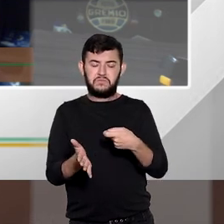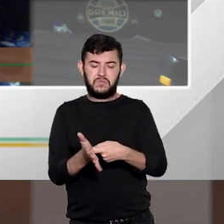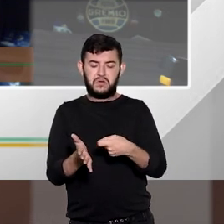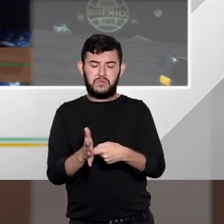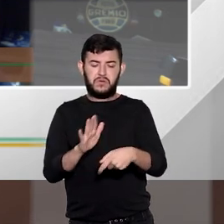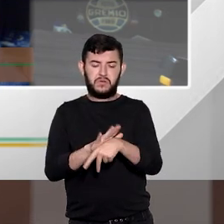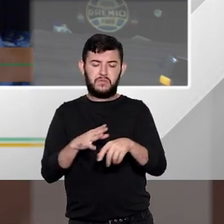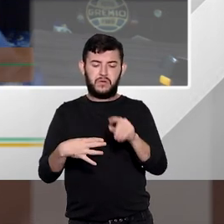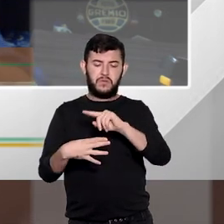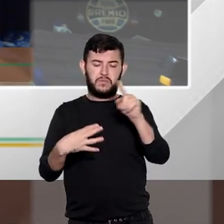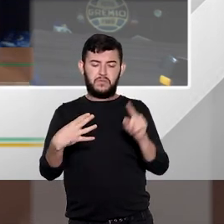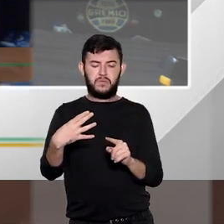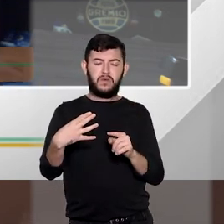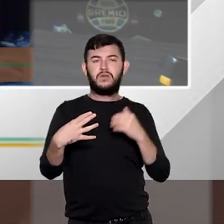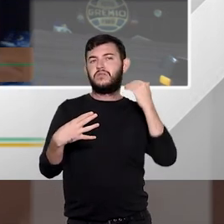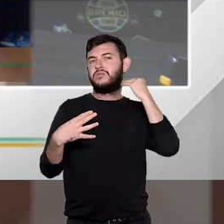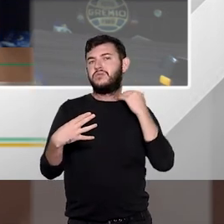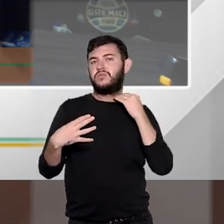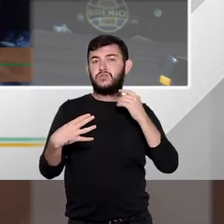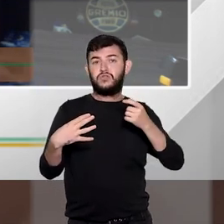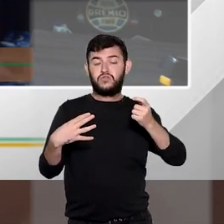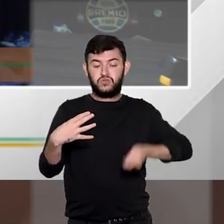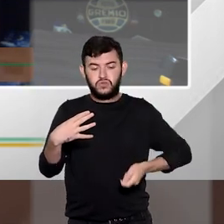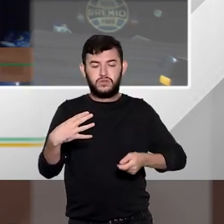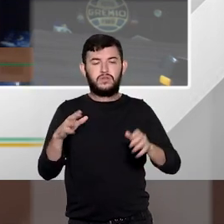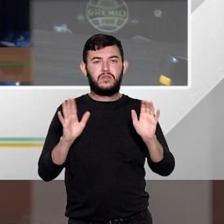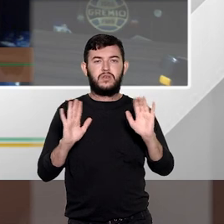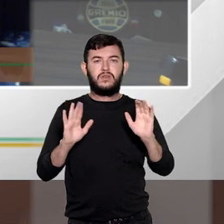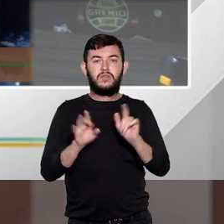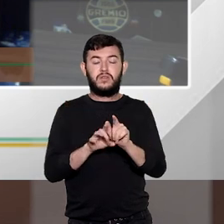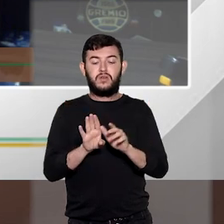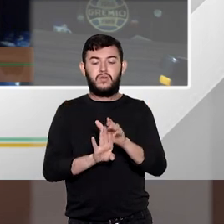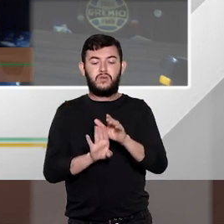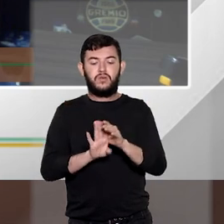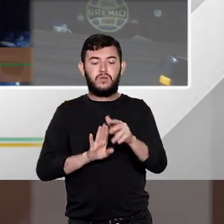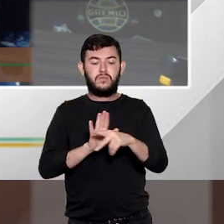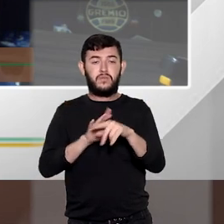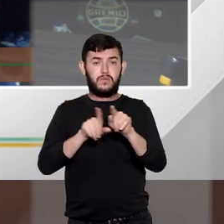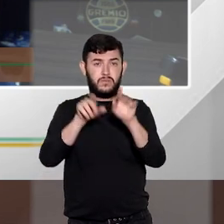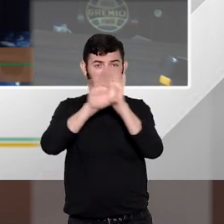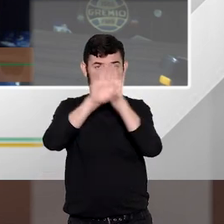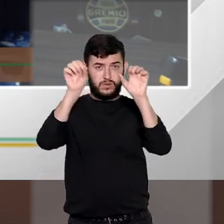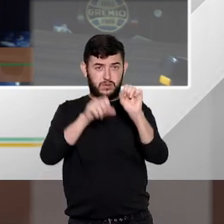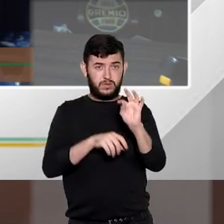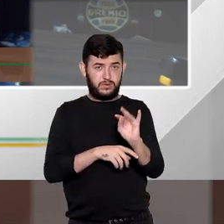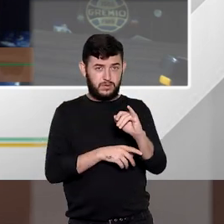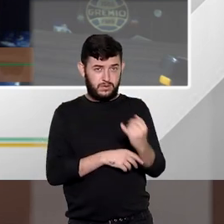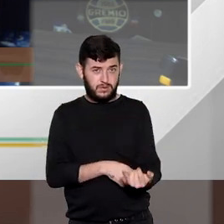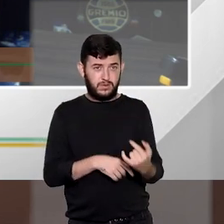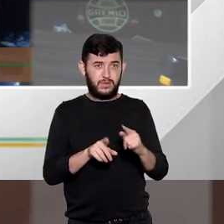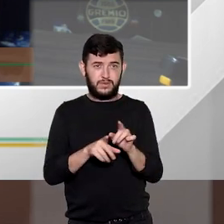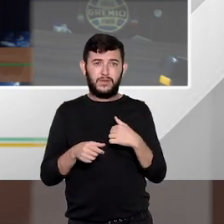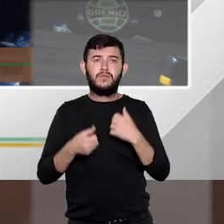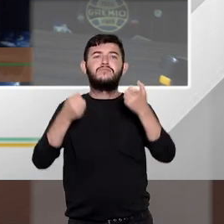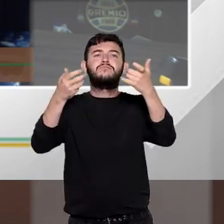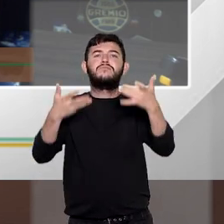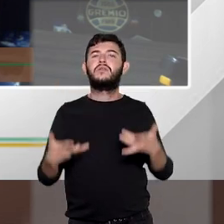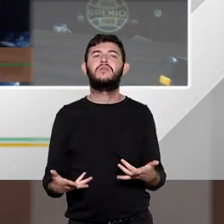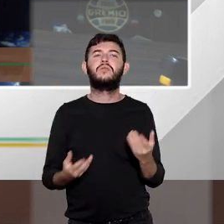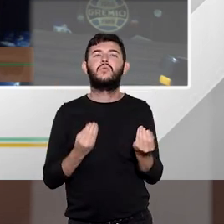pelo juiz de primeiro grau a não ser segundo orientação também do STJ no qual eu concordo até no meu livro eu coloco isso